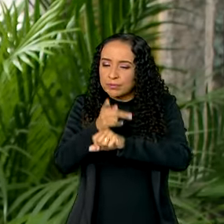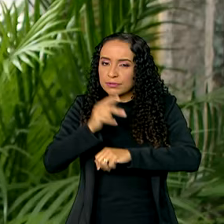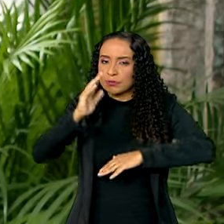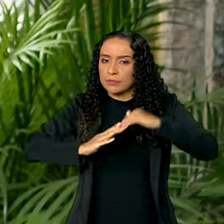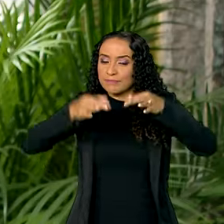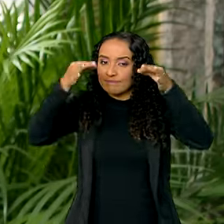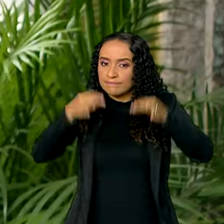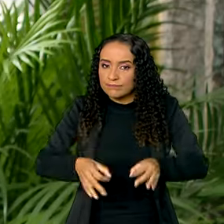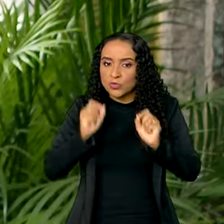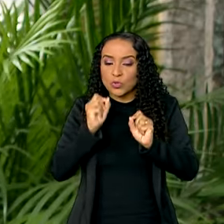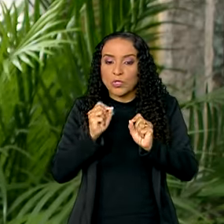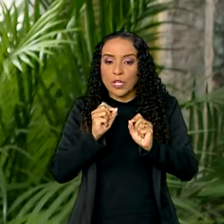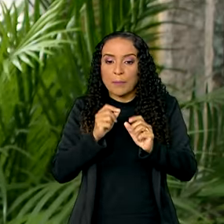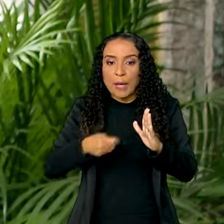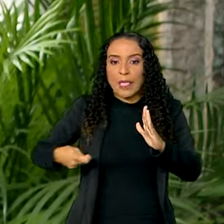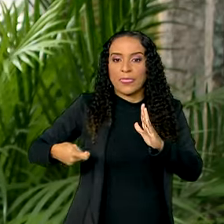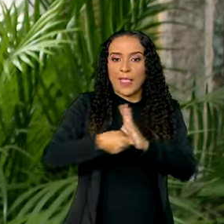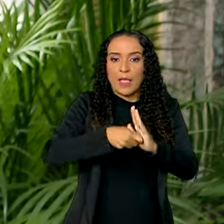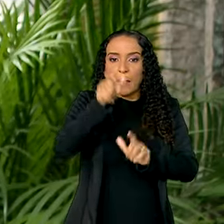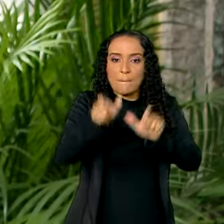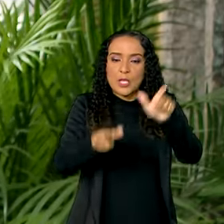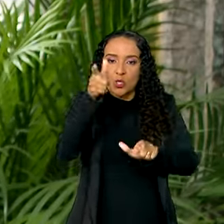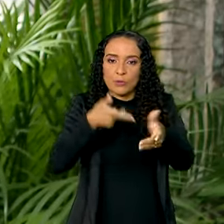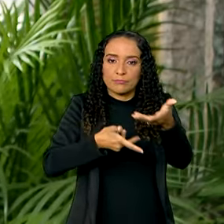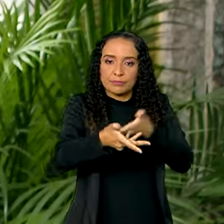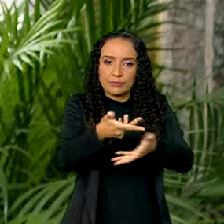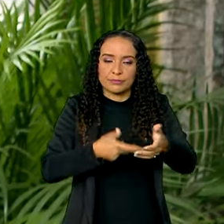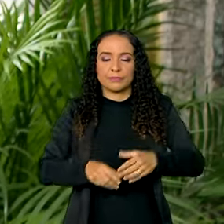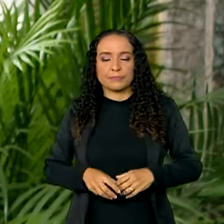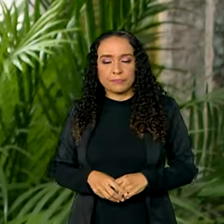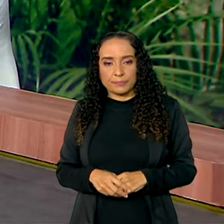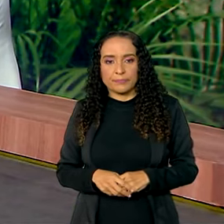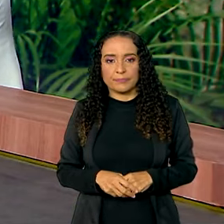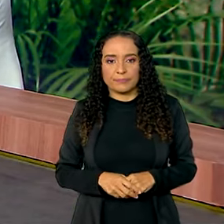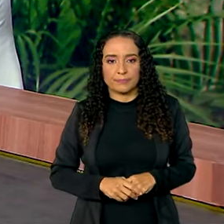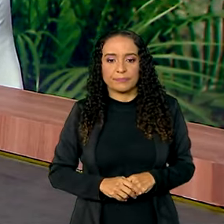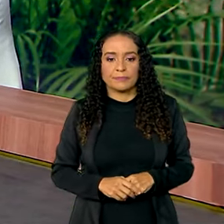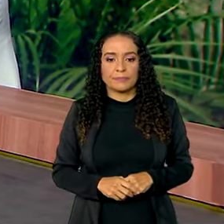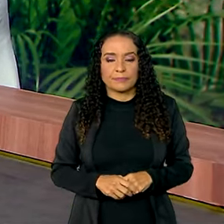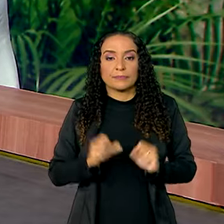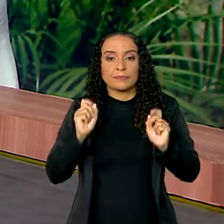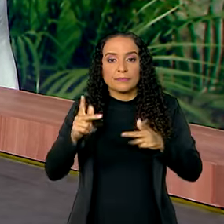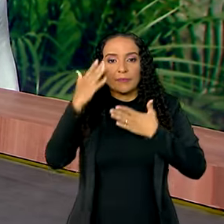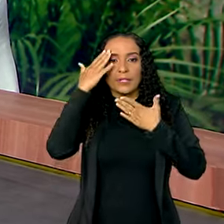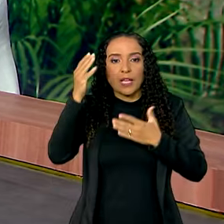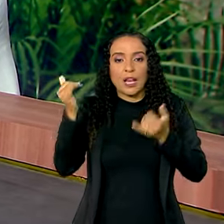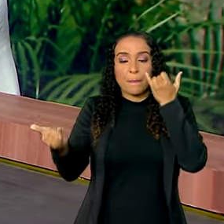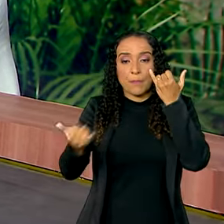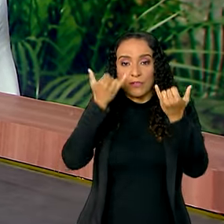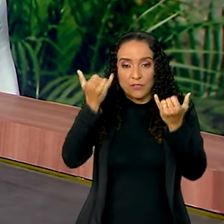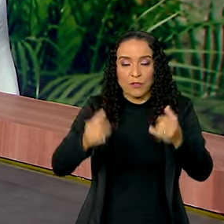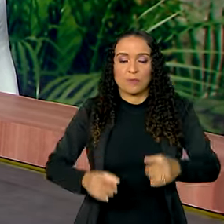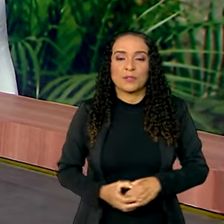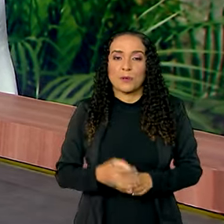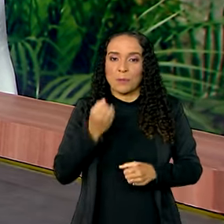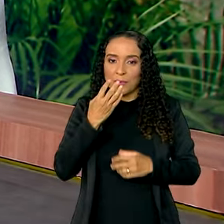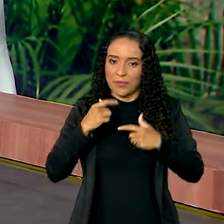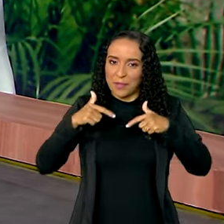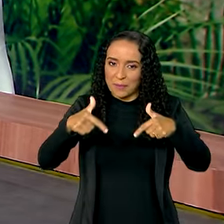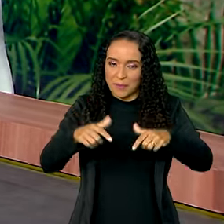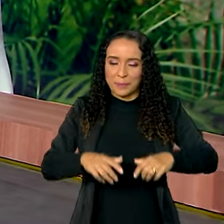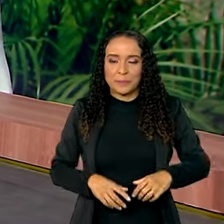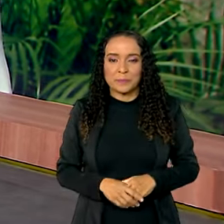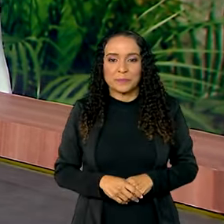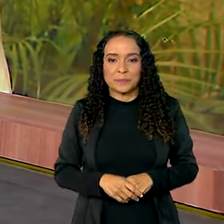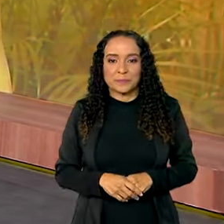cabíveis para denunciar os envolvidos. Vanessa, com você. Ok, Thiago. Obrigada pelas informações. Bom trabalho aí no Rio de